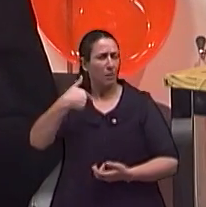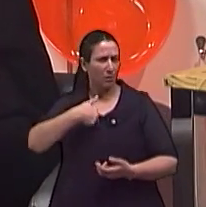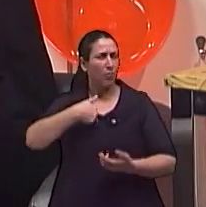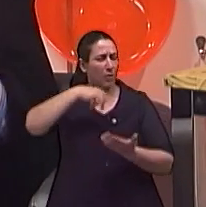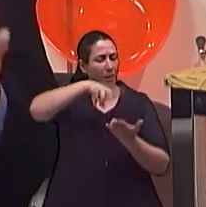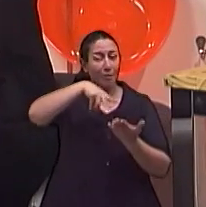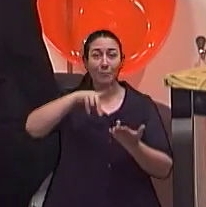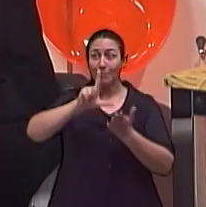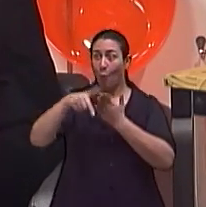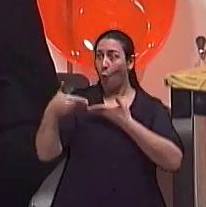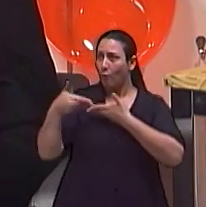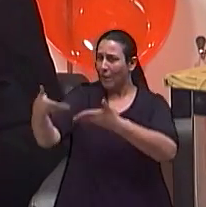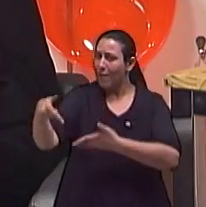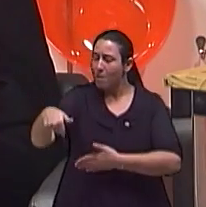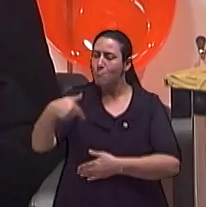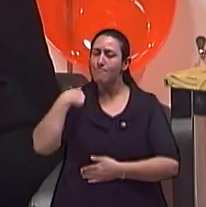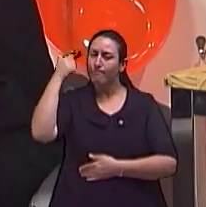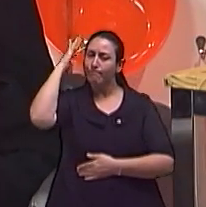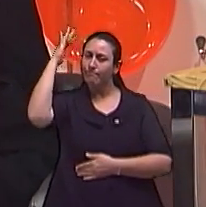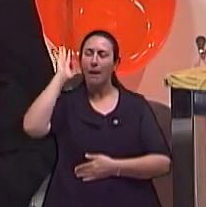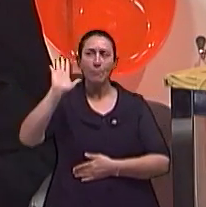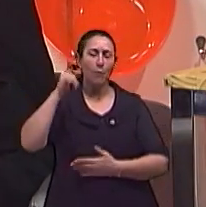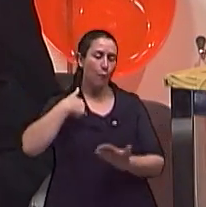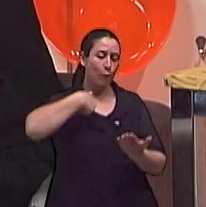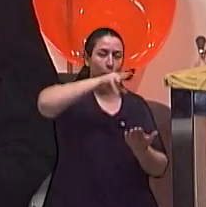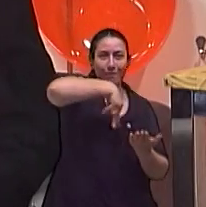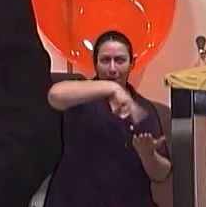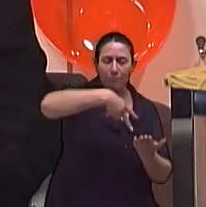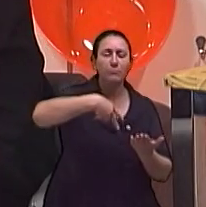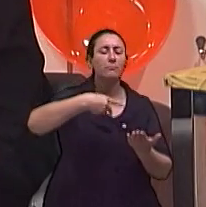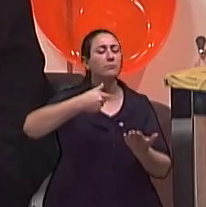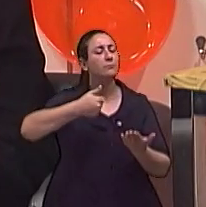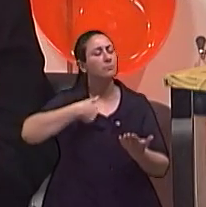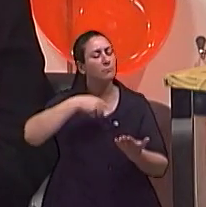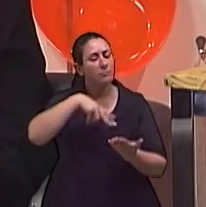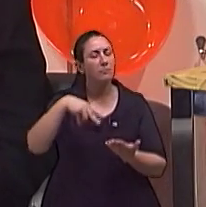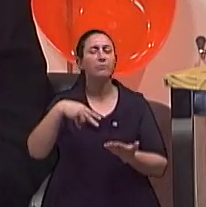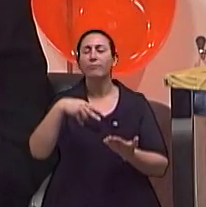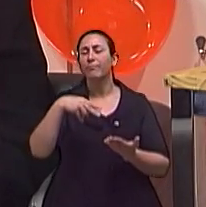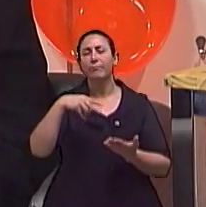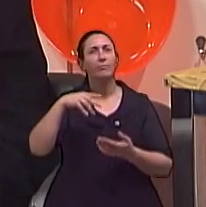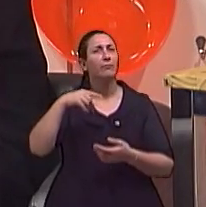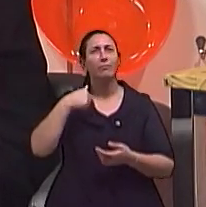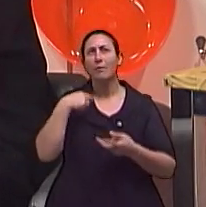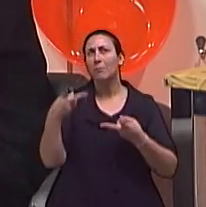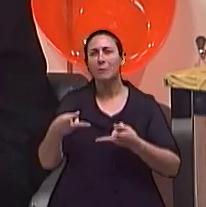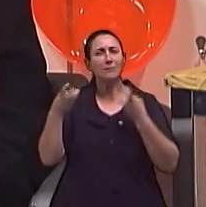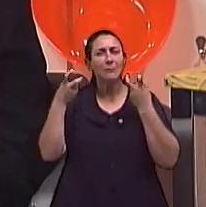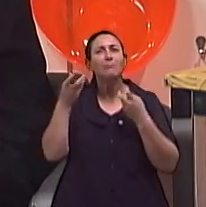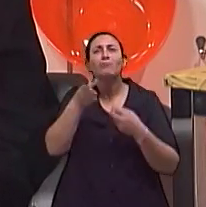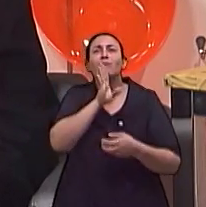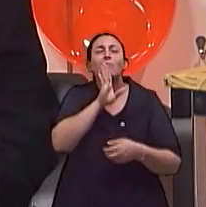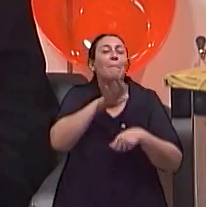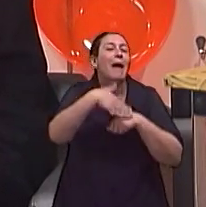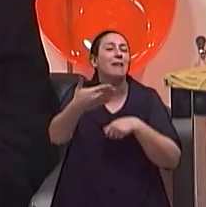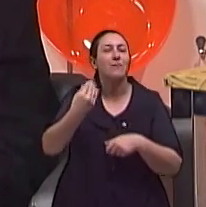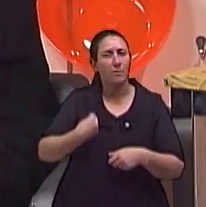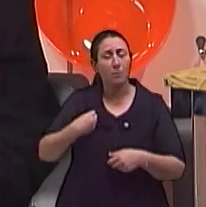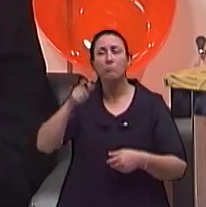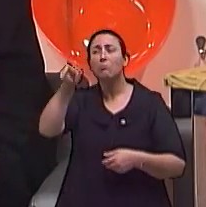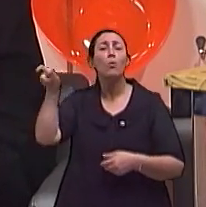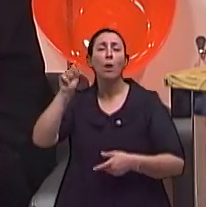depois do convite de vocês aqui a ver alguma coisa, a mais sobre a vida delas, todas elas